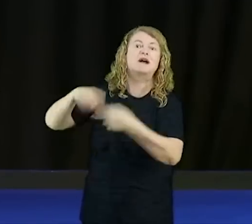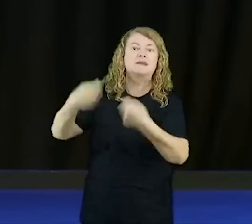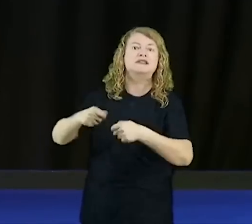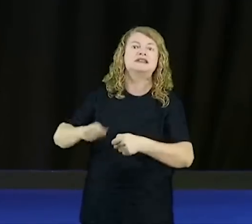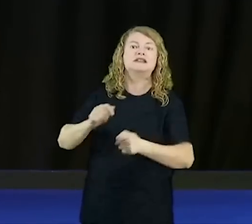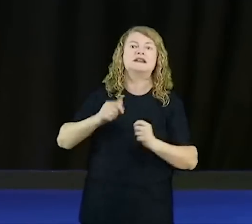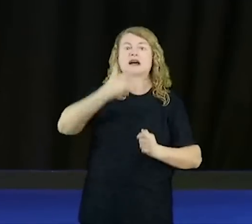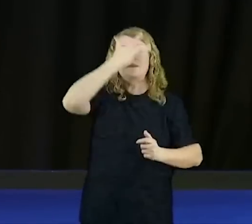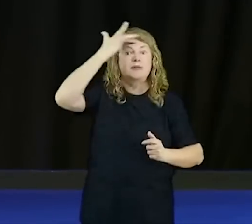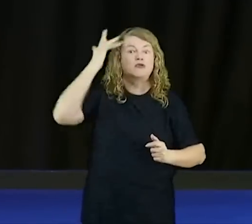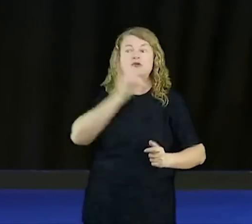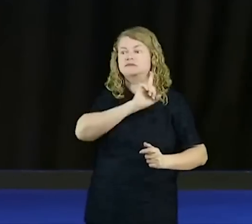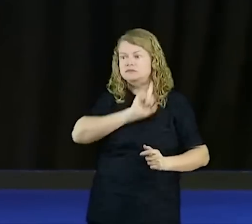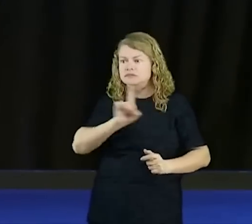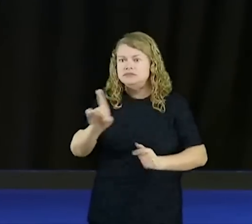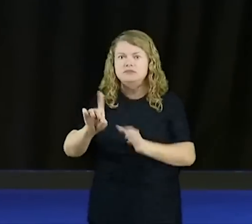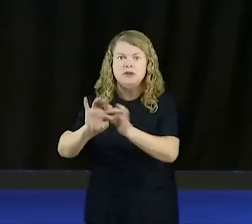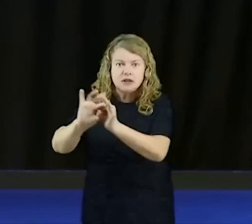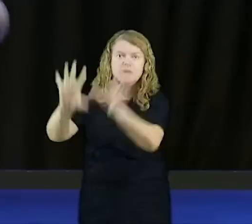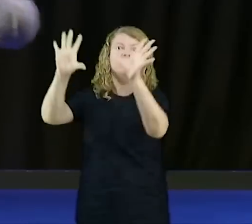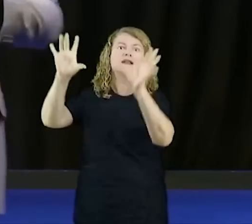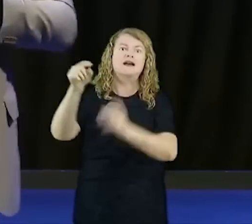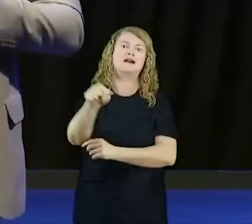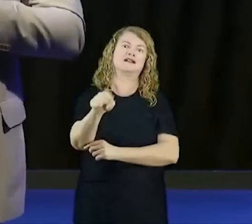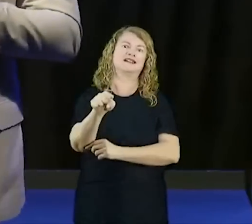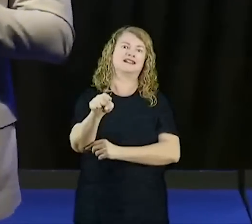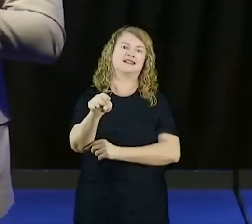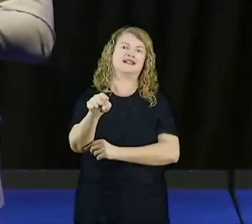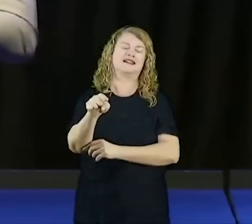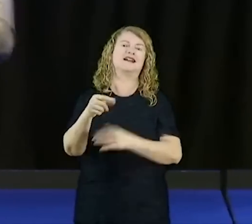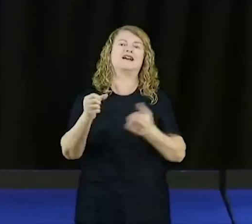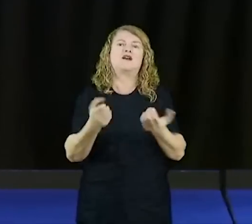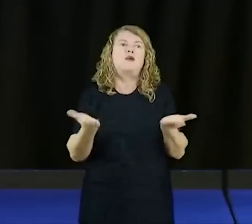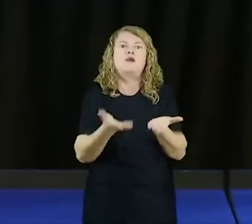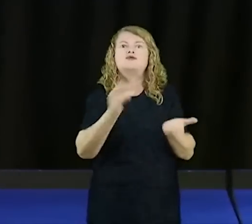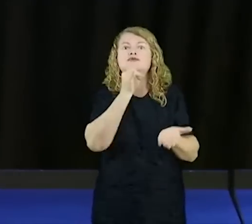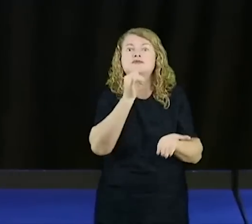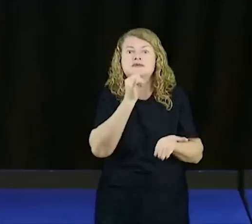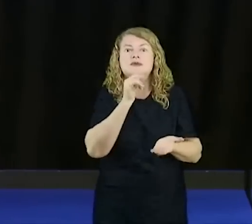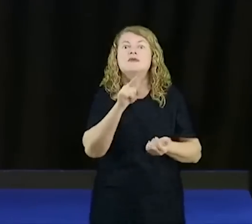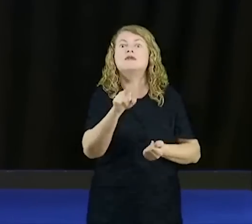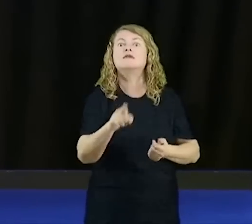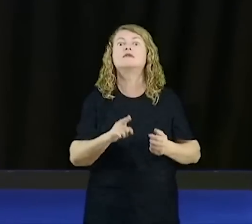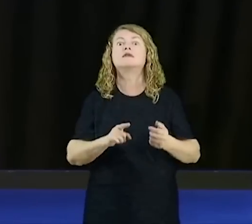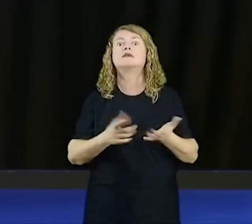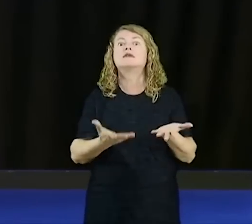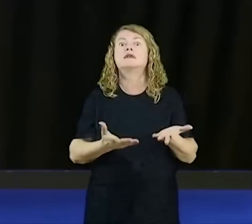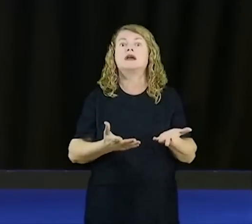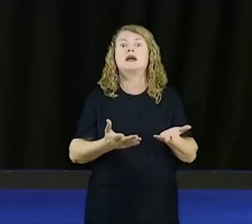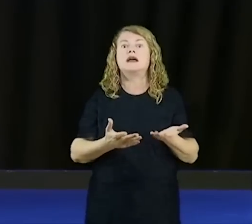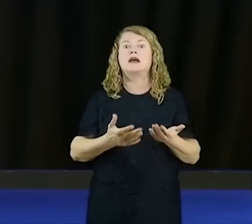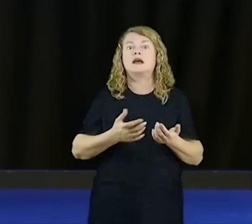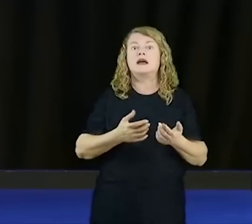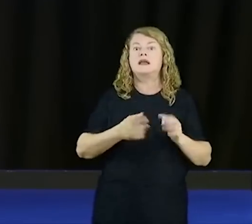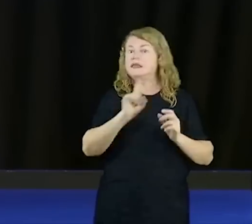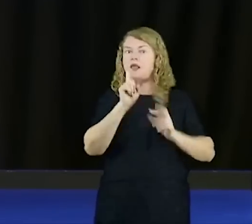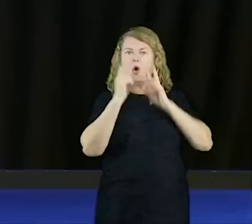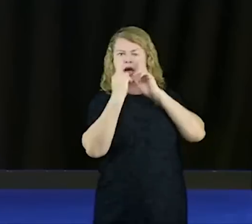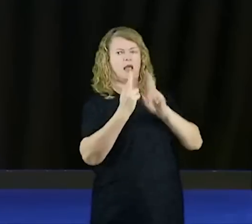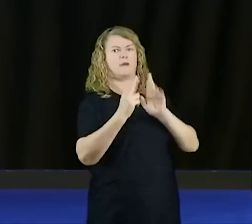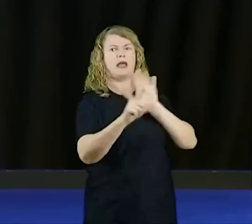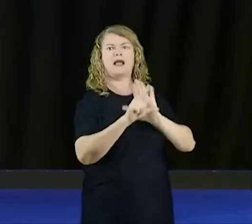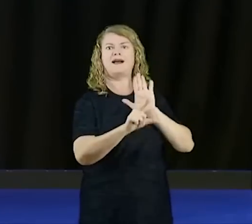você tropeça numa lei, você está sujeito a uma sanção da justiça